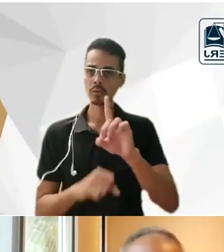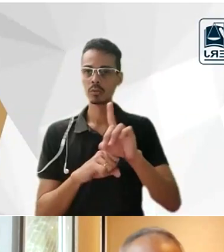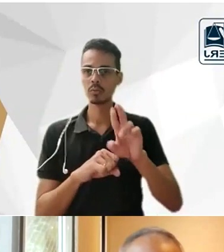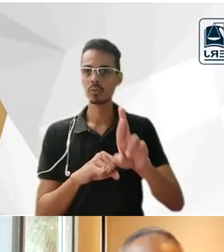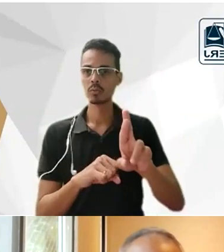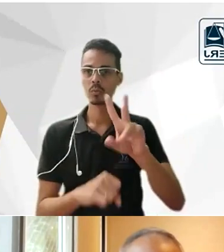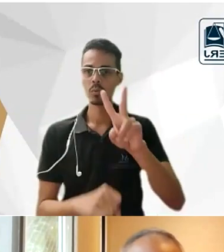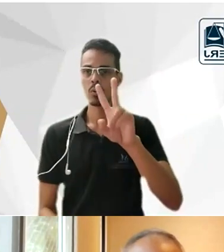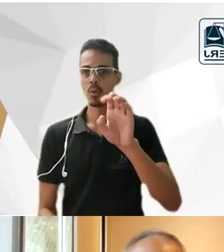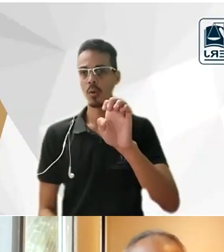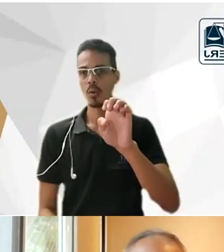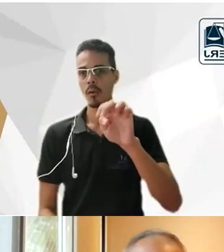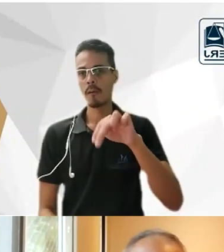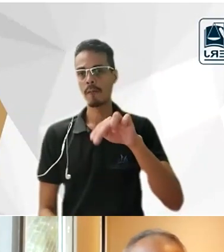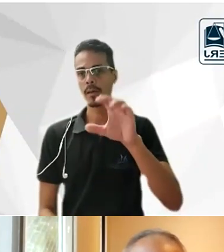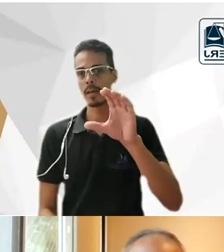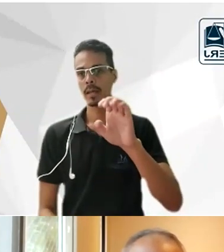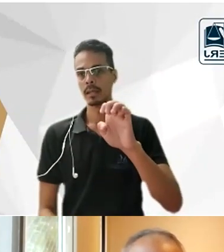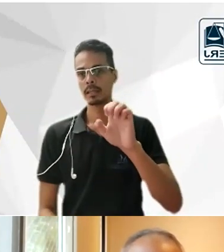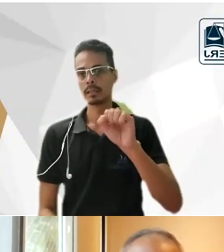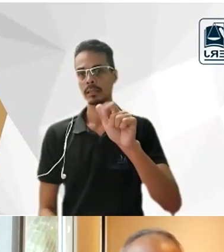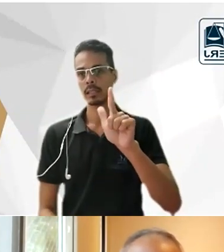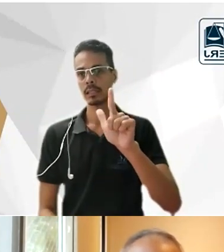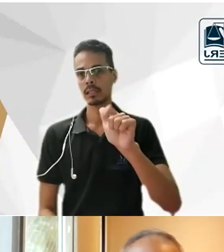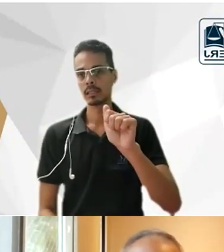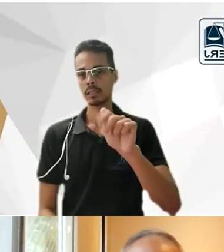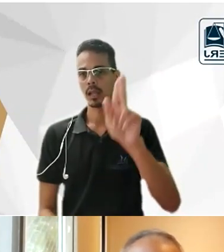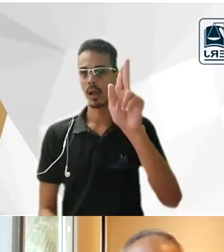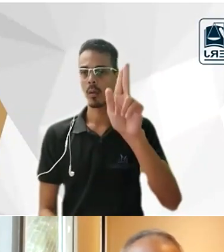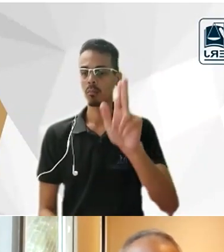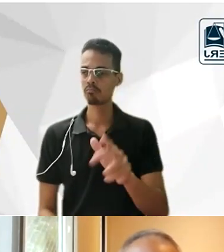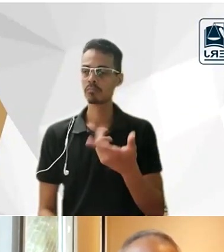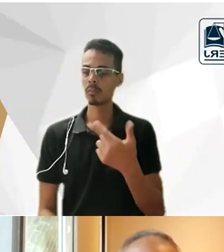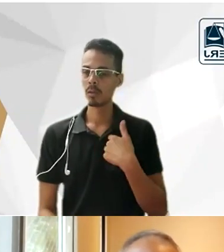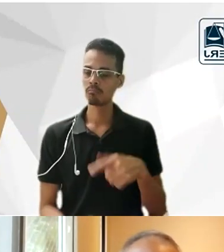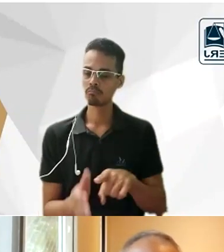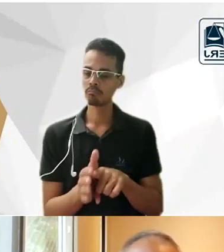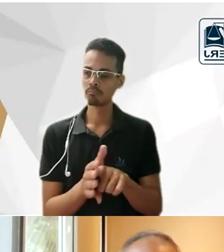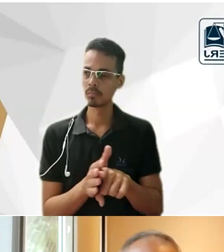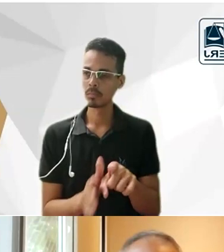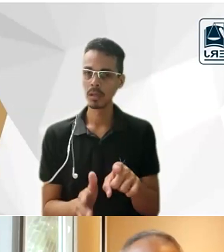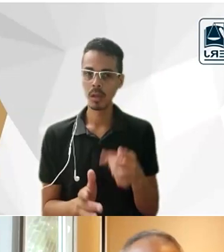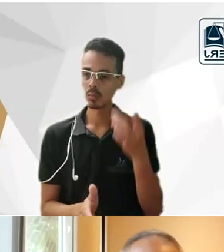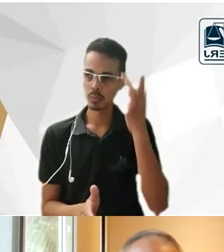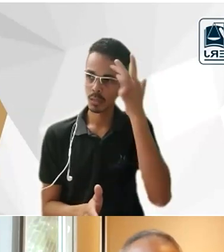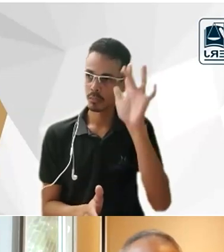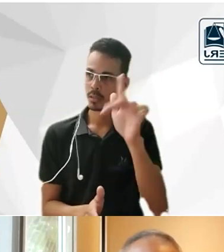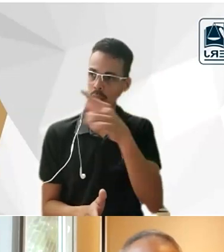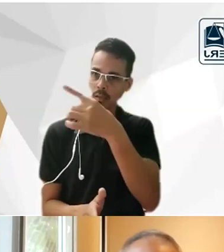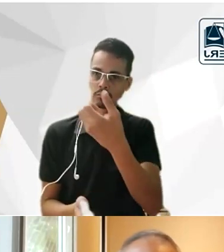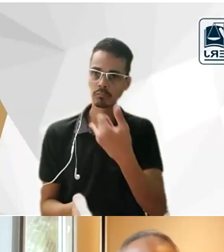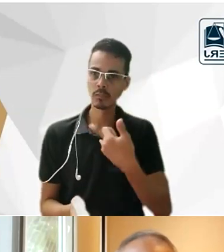sobretudo algumas coisas que eu analisei na tese os desdobramentos eu não sabia eu não sabia